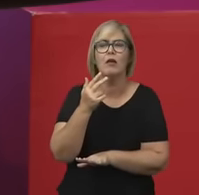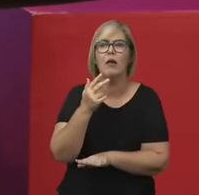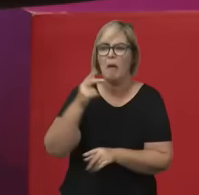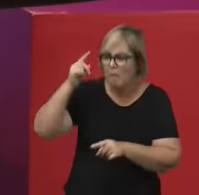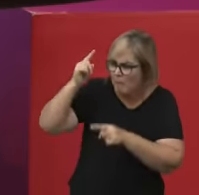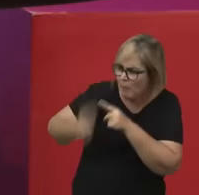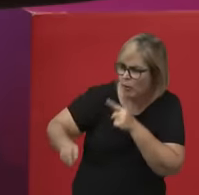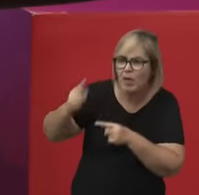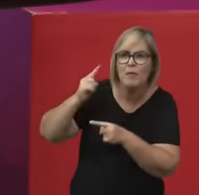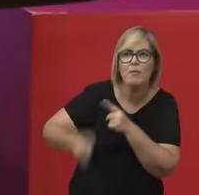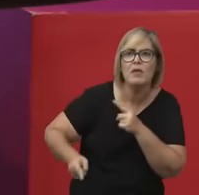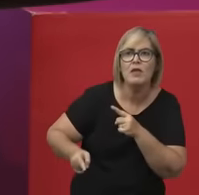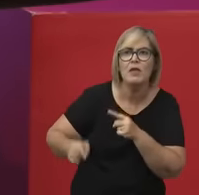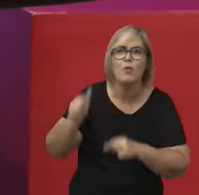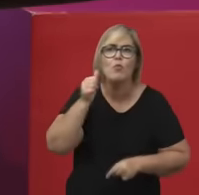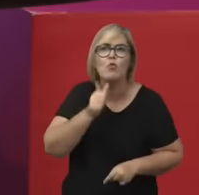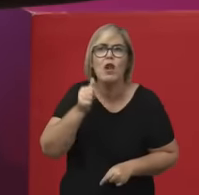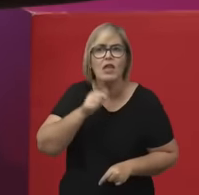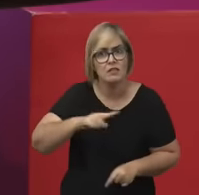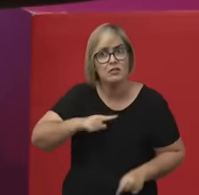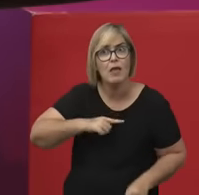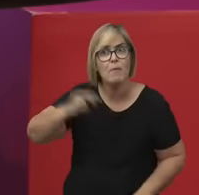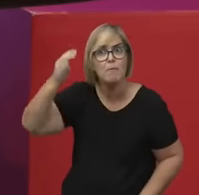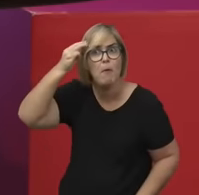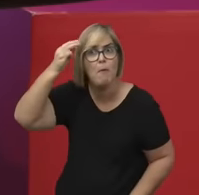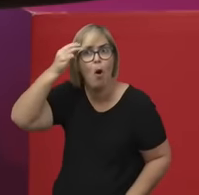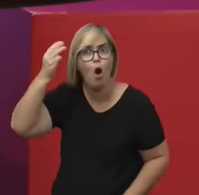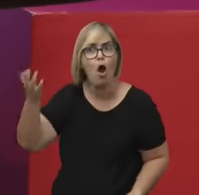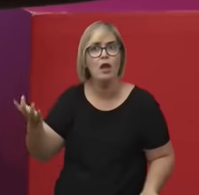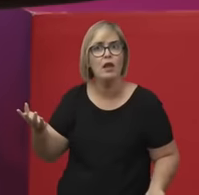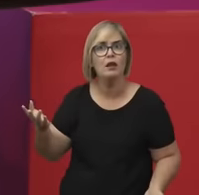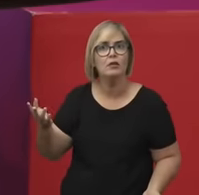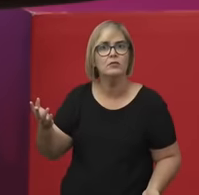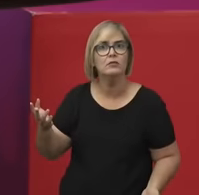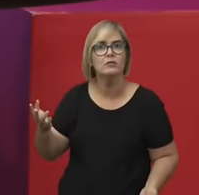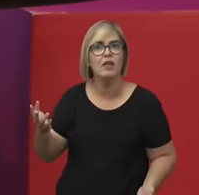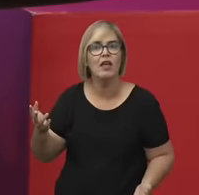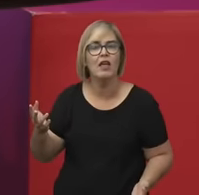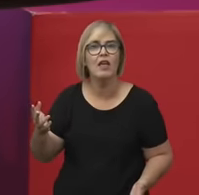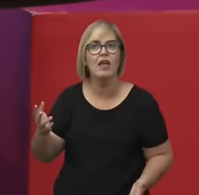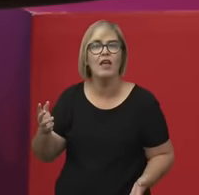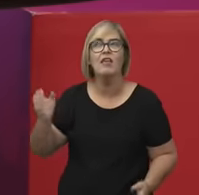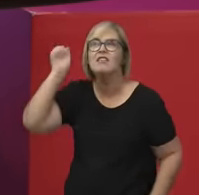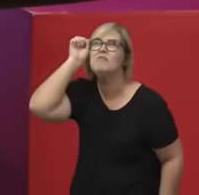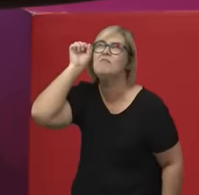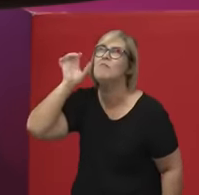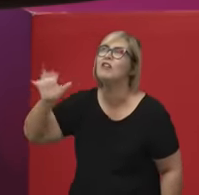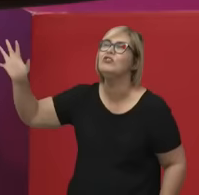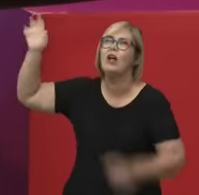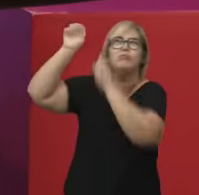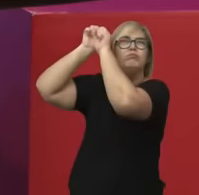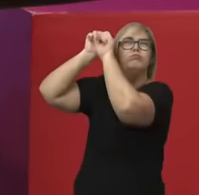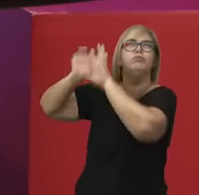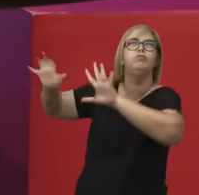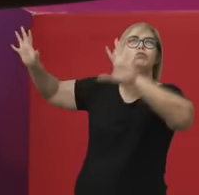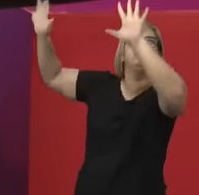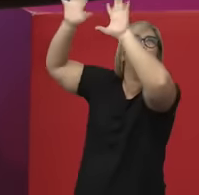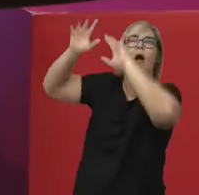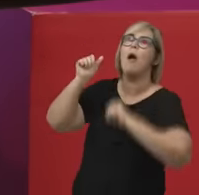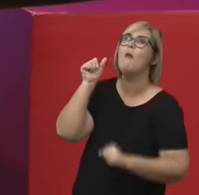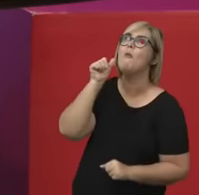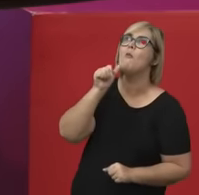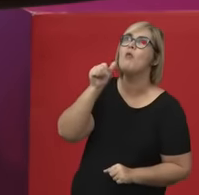E o direito a se ver, a ter no seu próprio imaginário esse espaço de